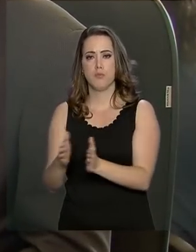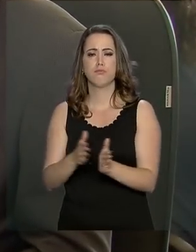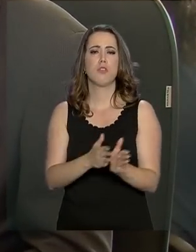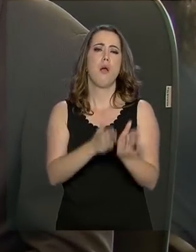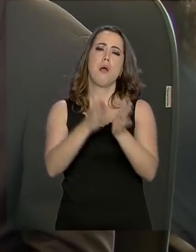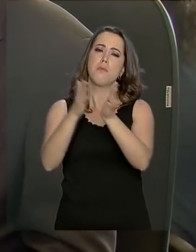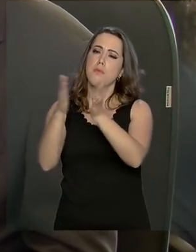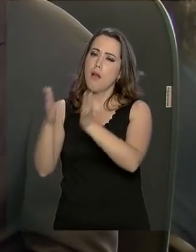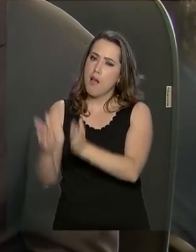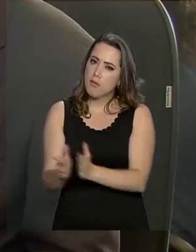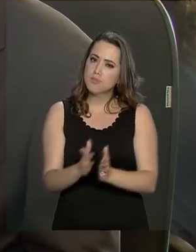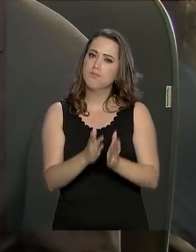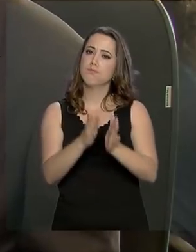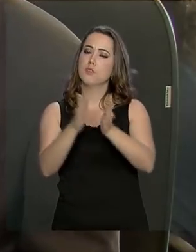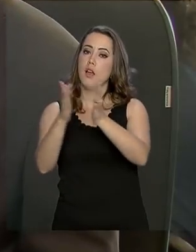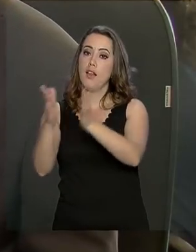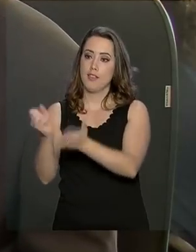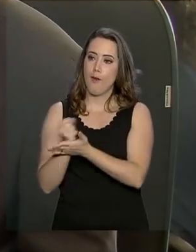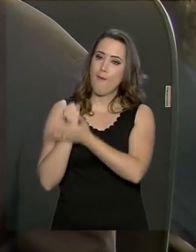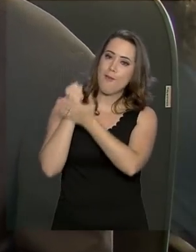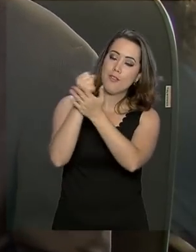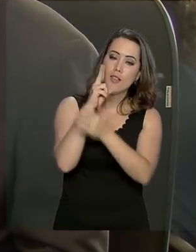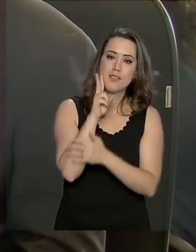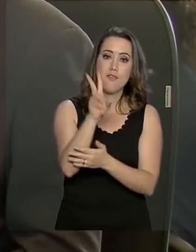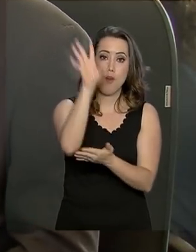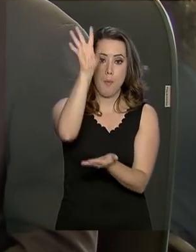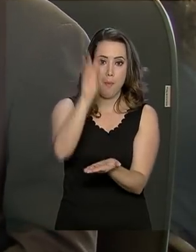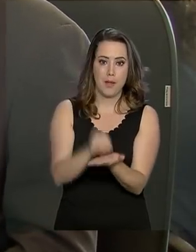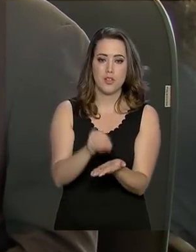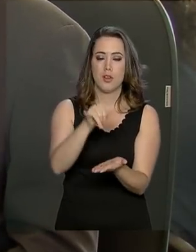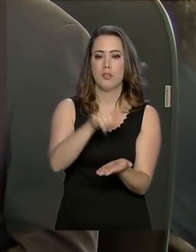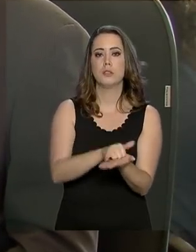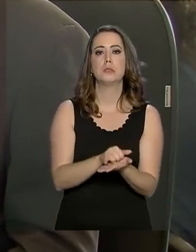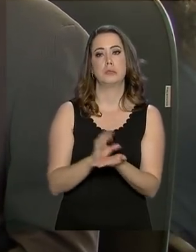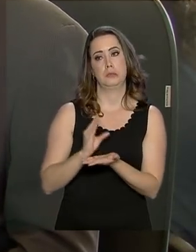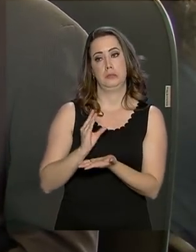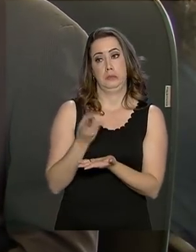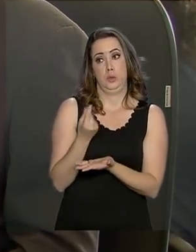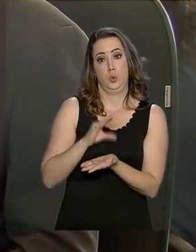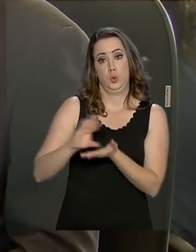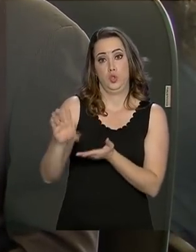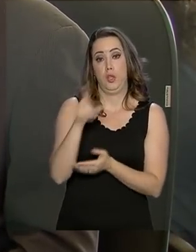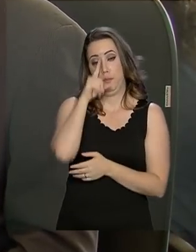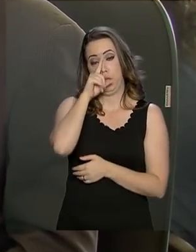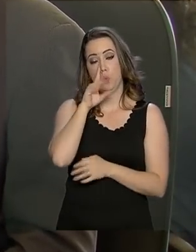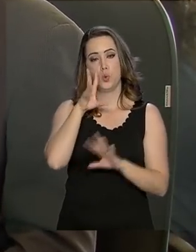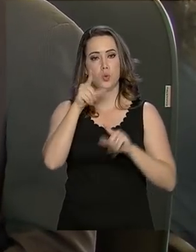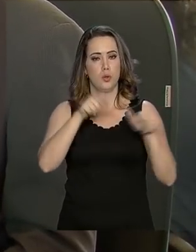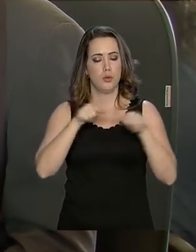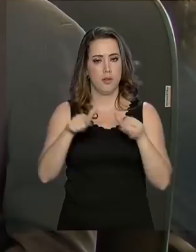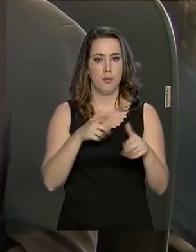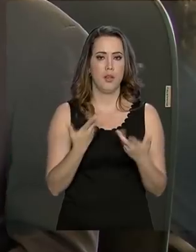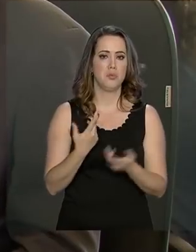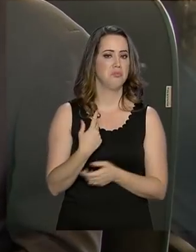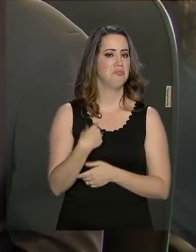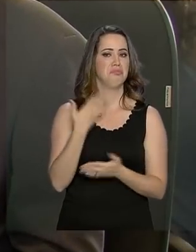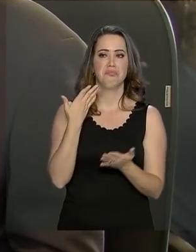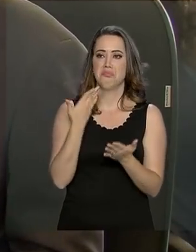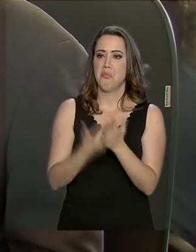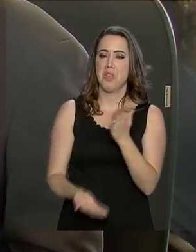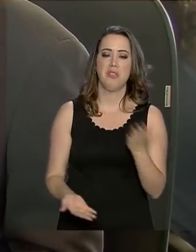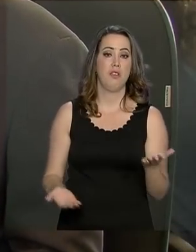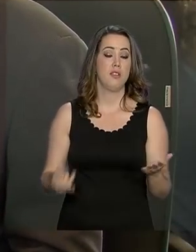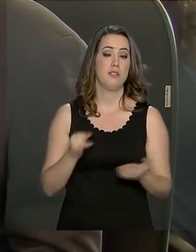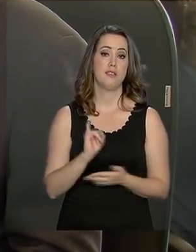que o jogo fique disponível nas plataformas. É um investimento de risco, porque todo o trabalho e dinheiro podem ir por água